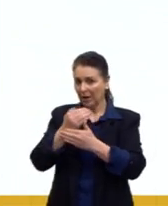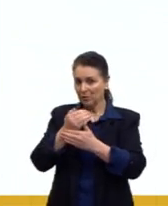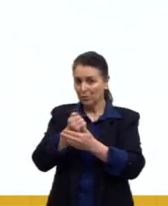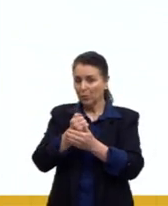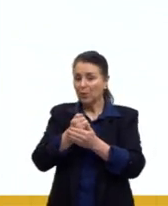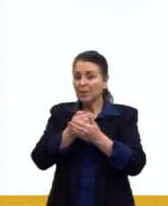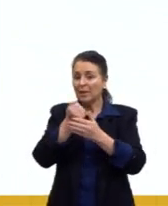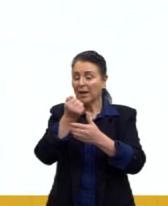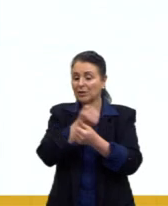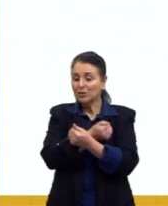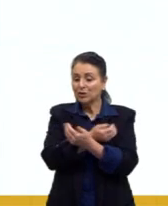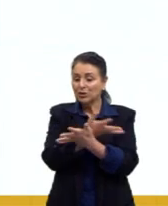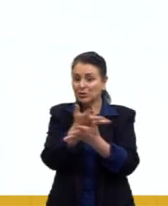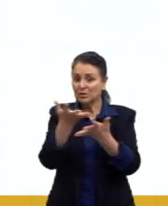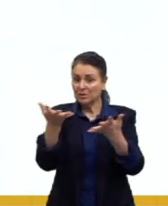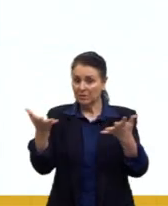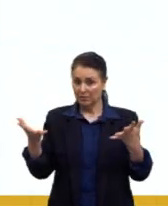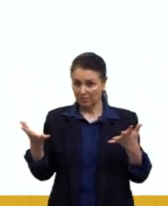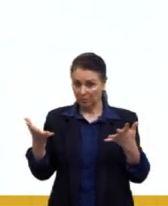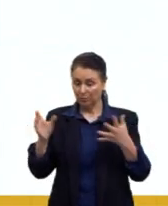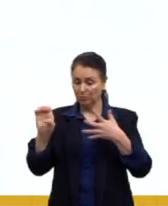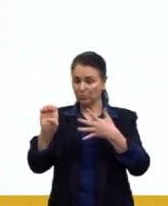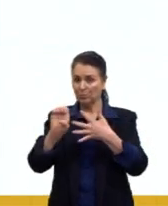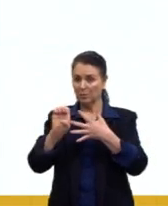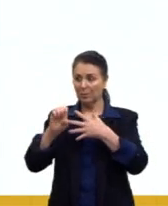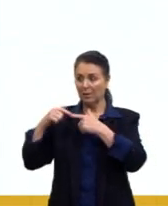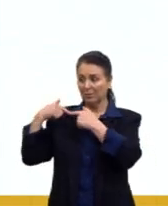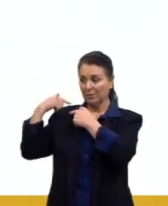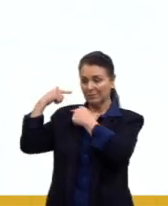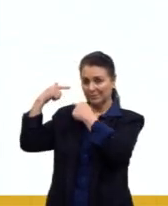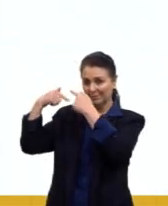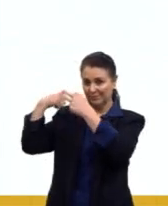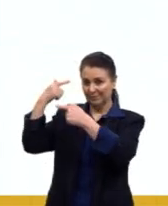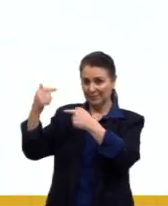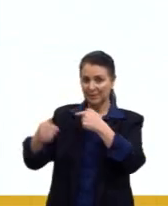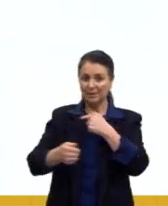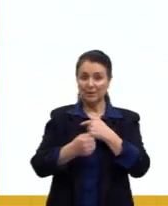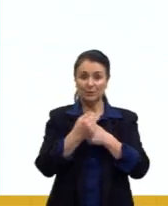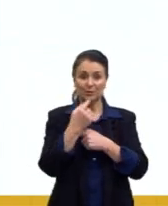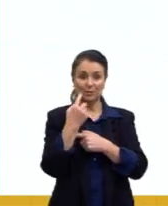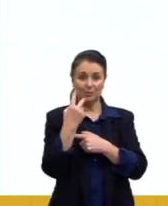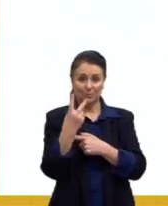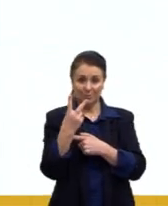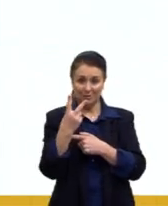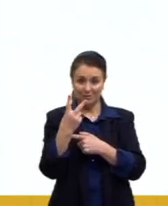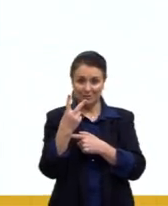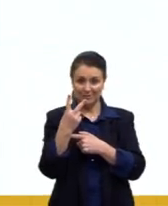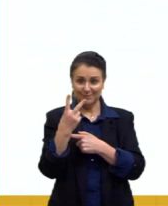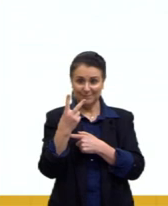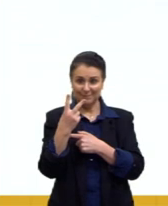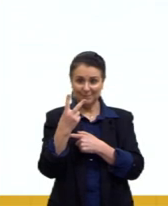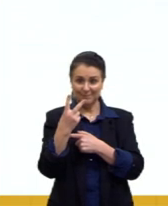espécie ancestral, que veio antes, em duas espécies descendentes